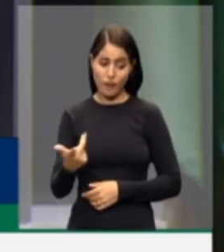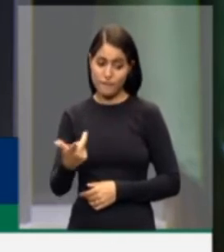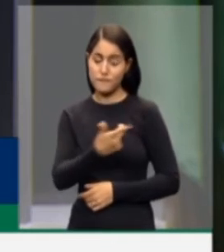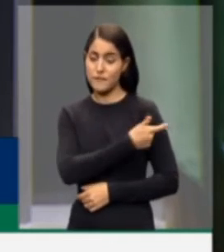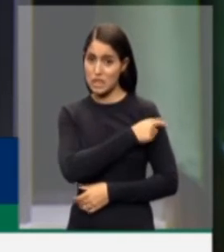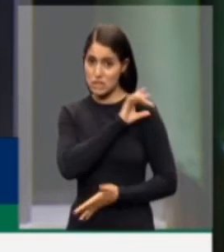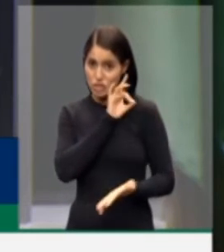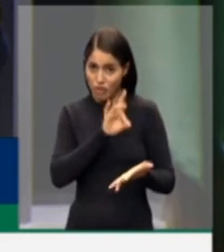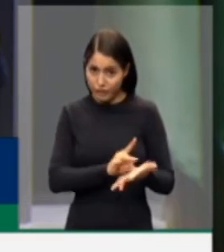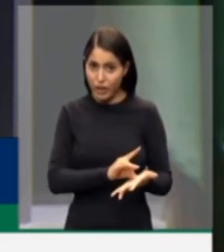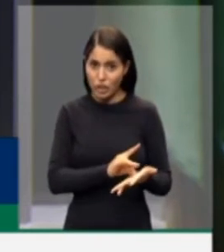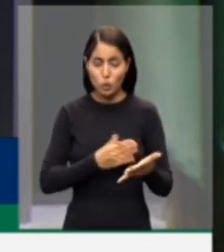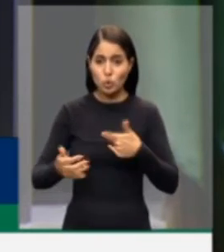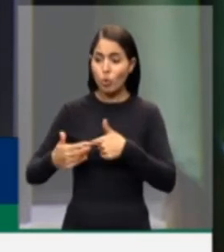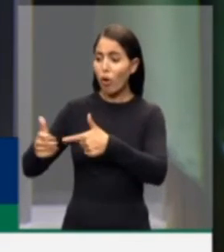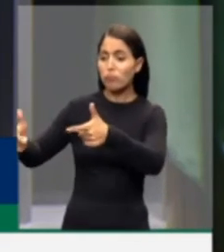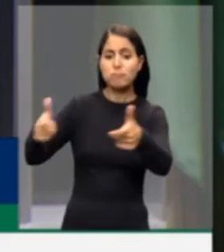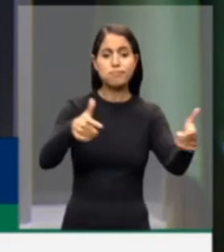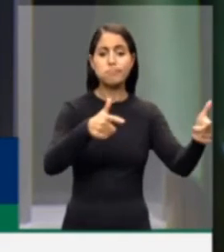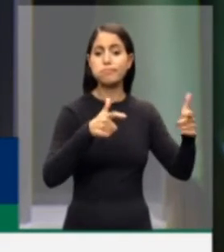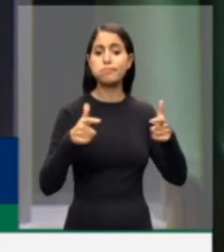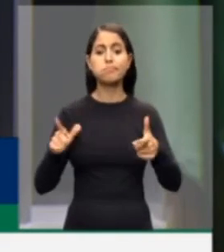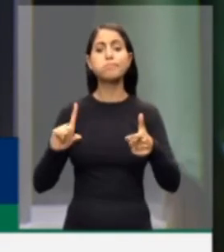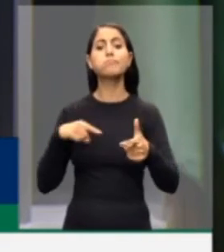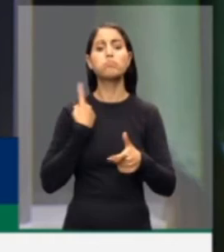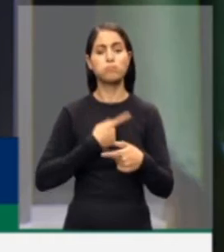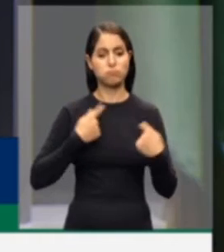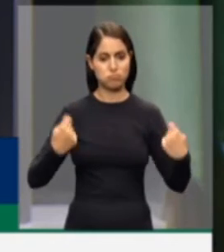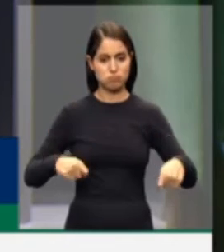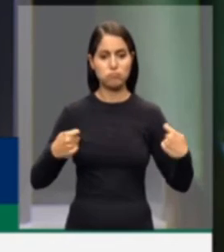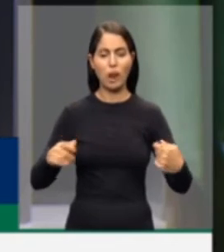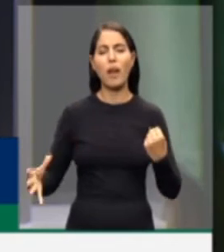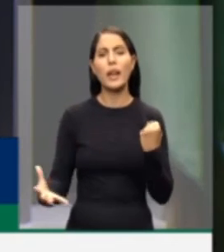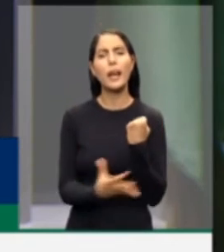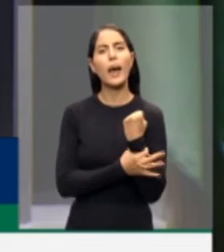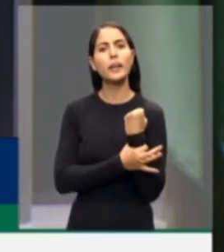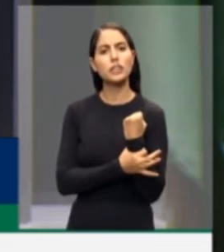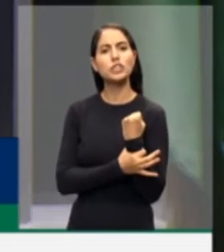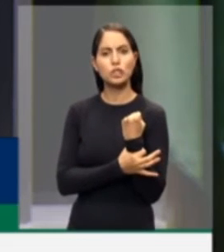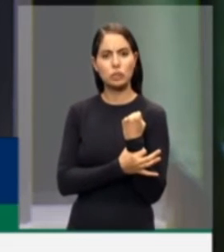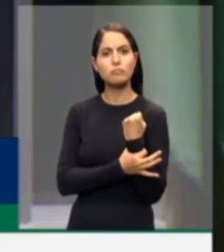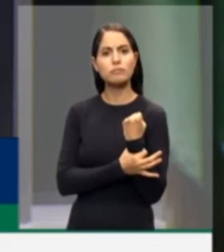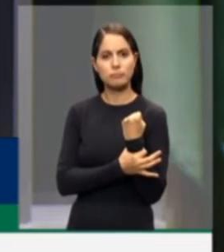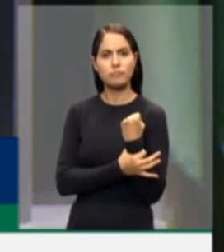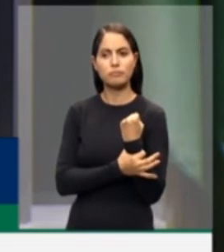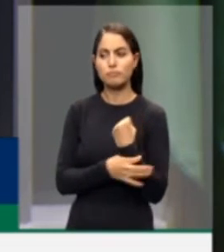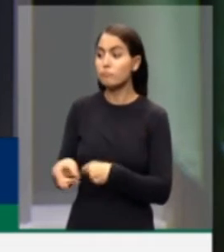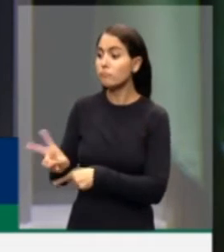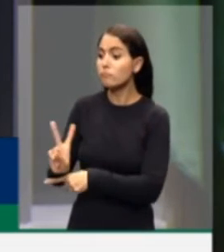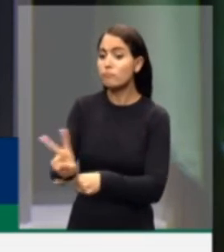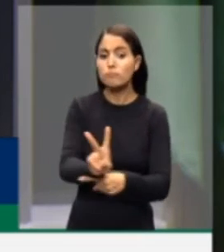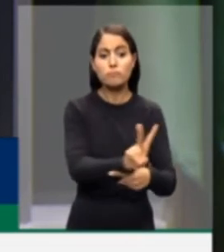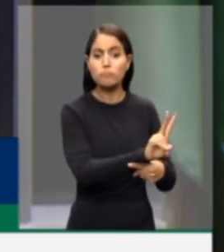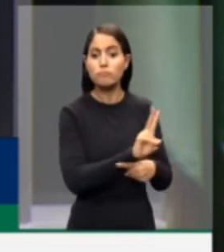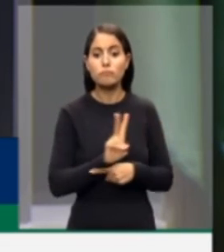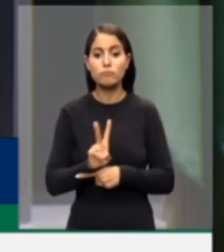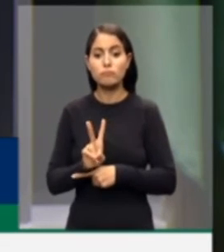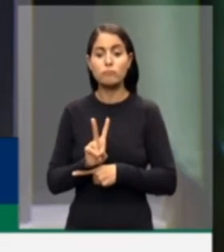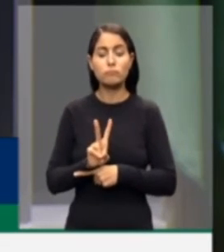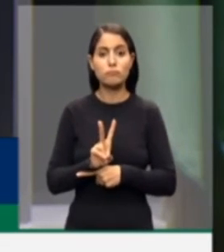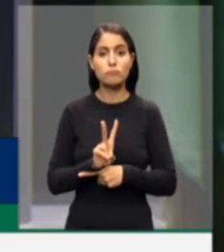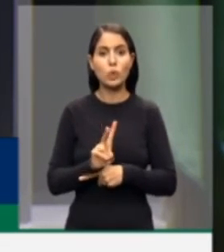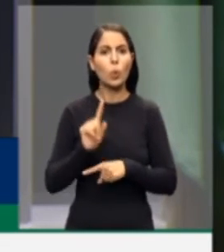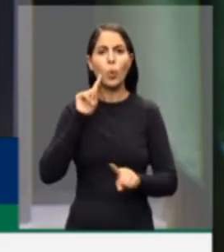onde estiver com a cobertura necessária e as garantias da vigilância sanitária para poder cumprir